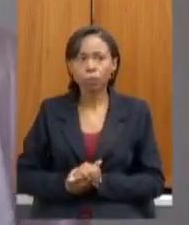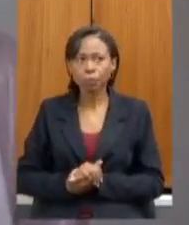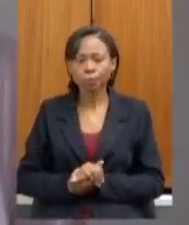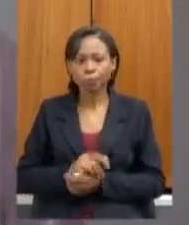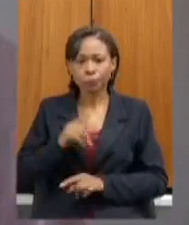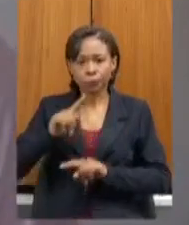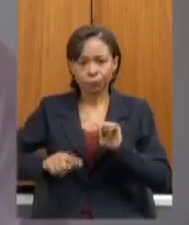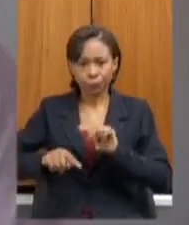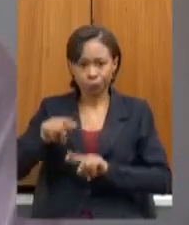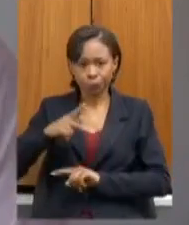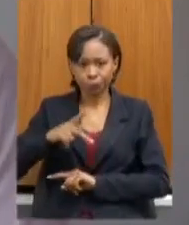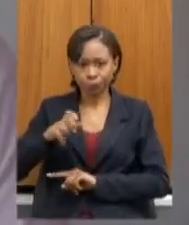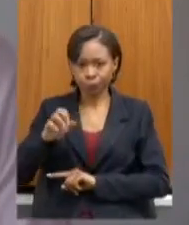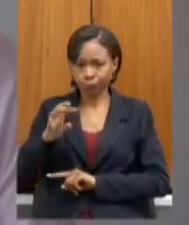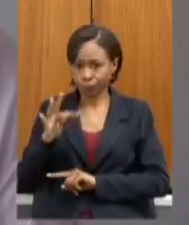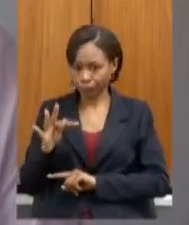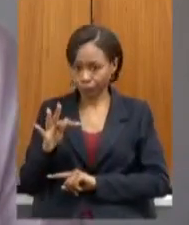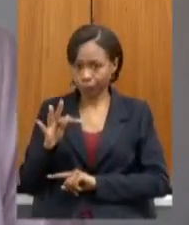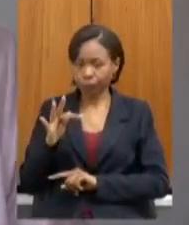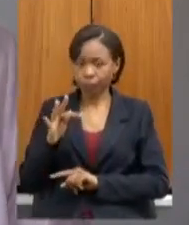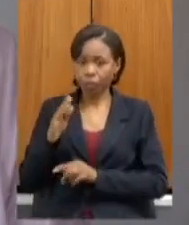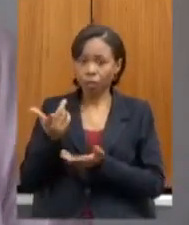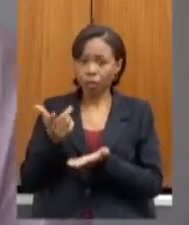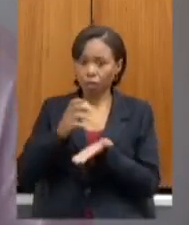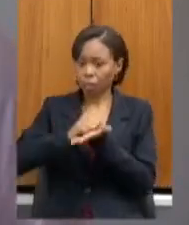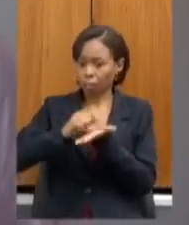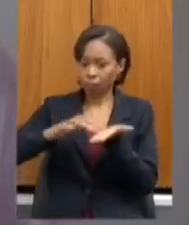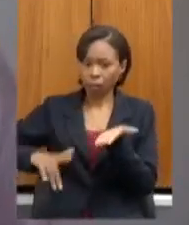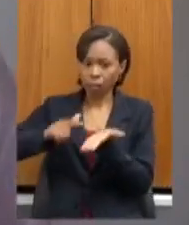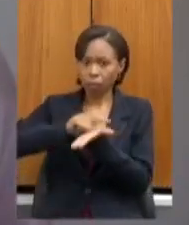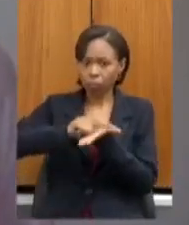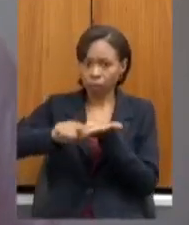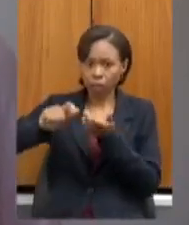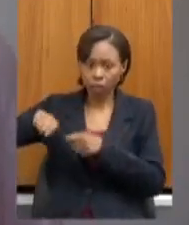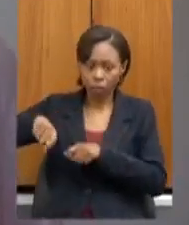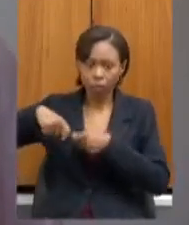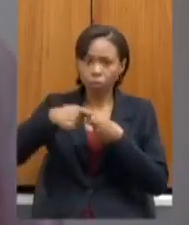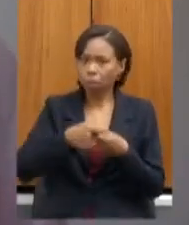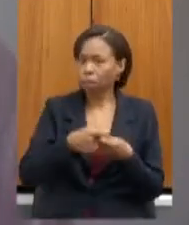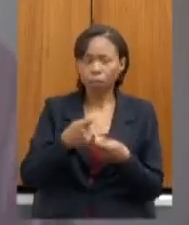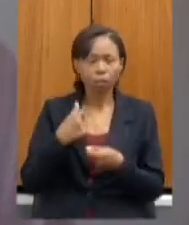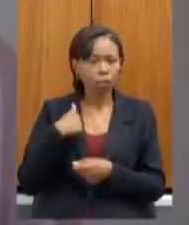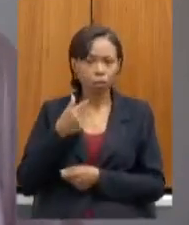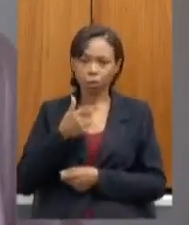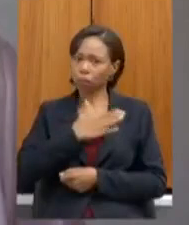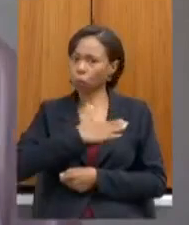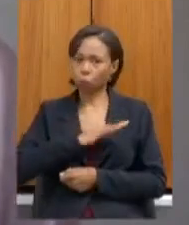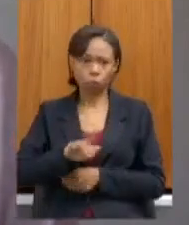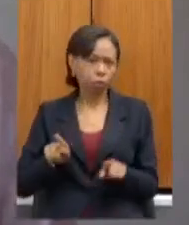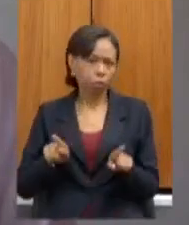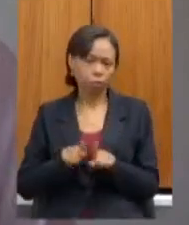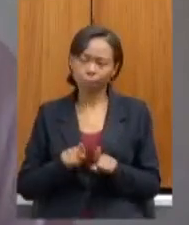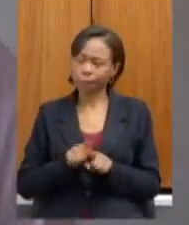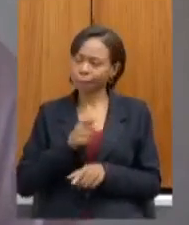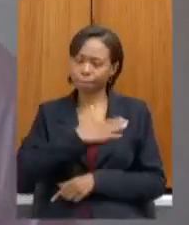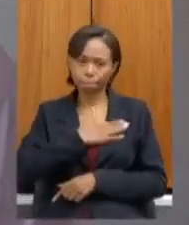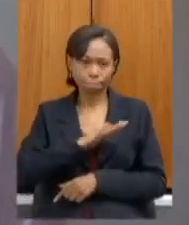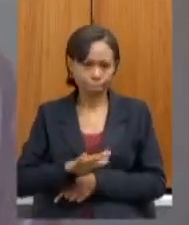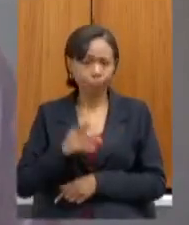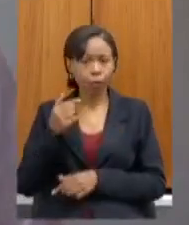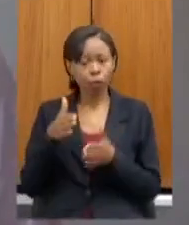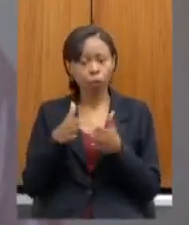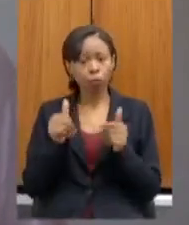em branco deputado eu realmente também não fiquei satisfeita com a orientação que seguiu que saiu pediu um ajuste nessa